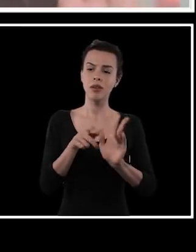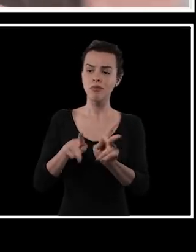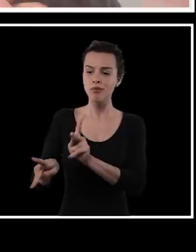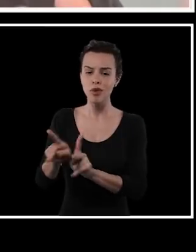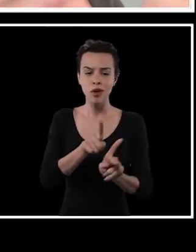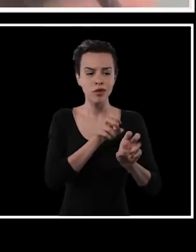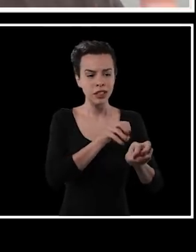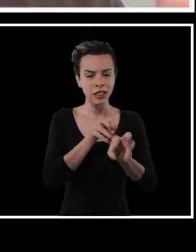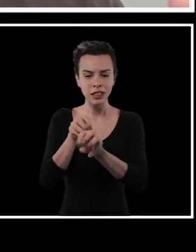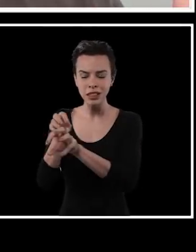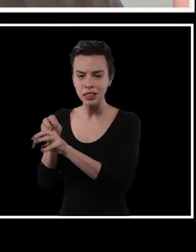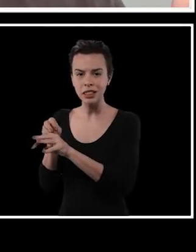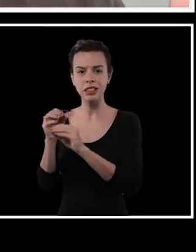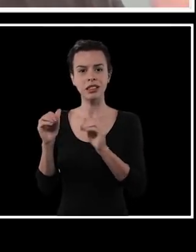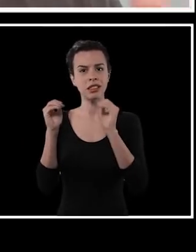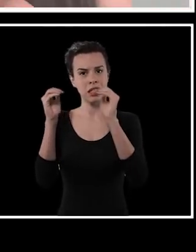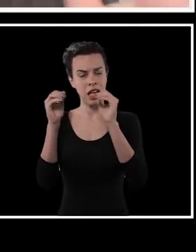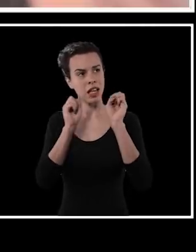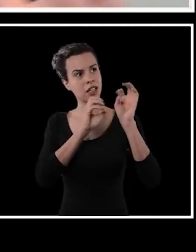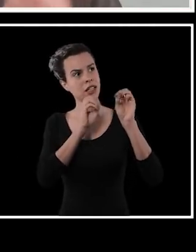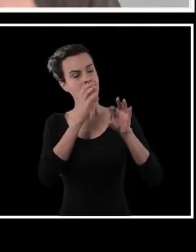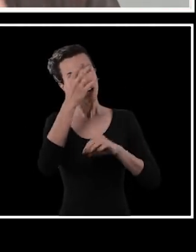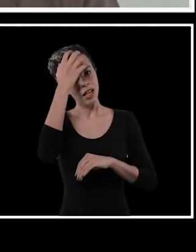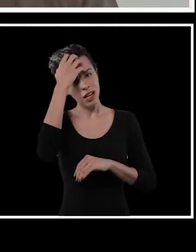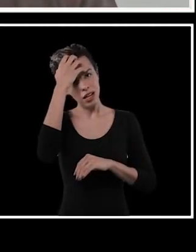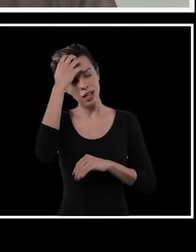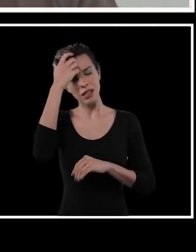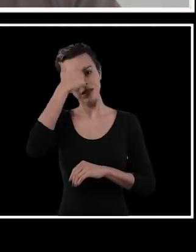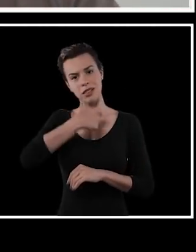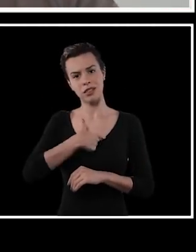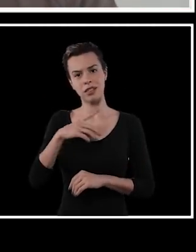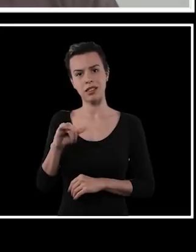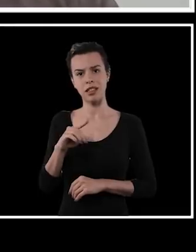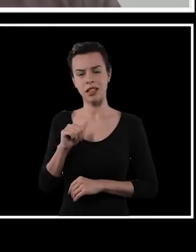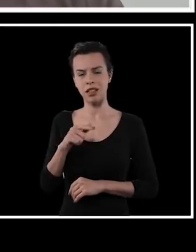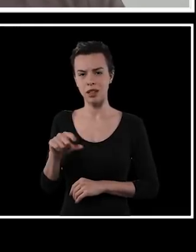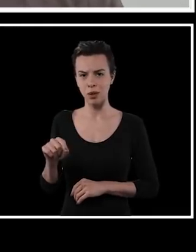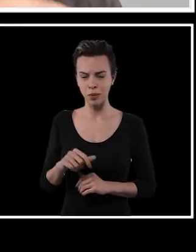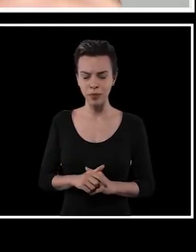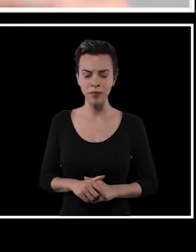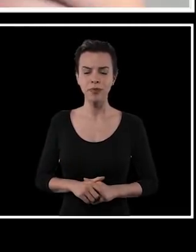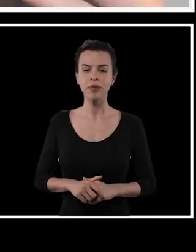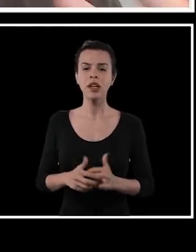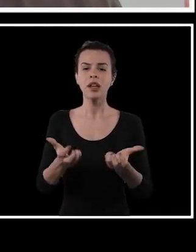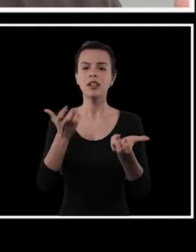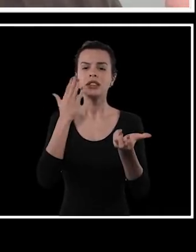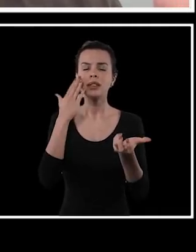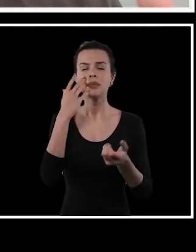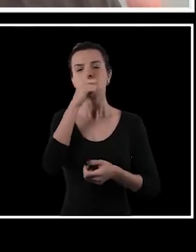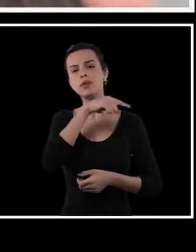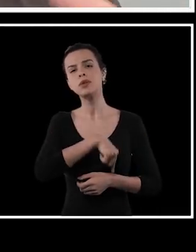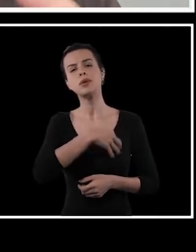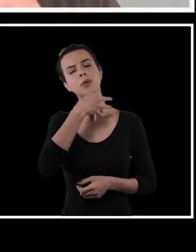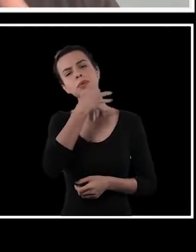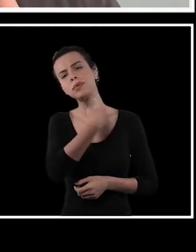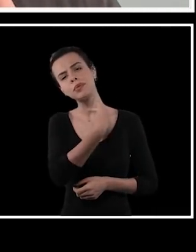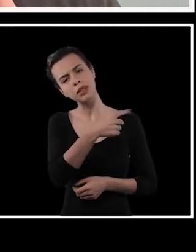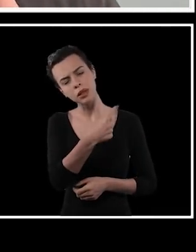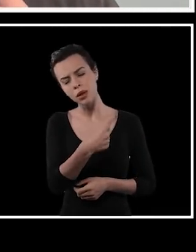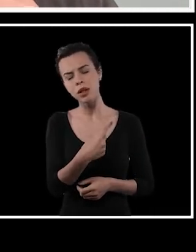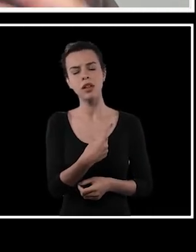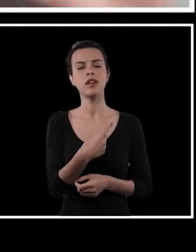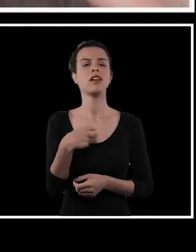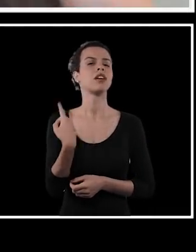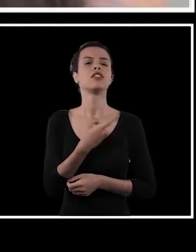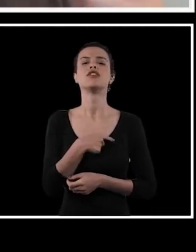assim, educar os povos para serem soberanos, educar os reis para serem cidadãos. Eu queria saber de você, como que você vê